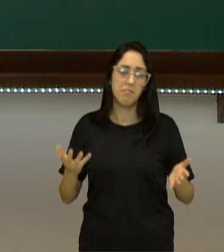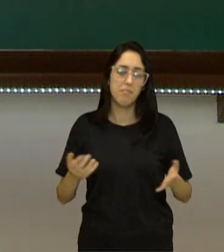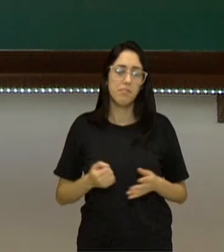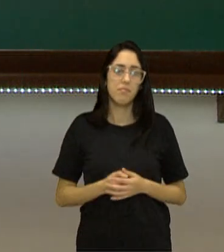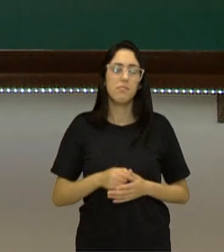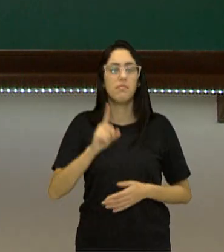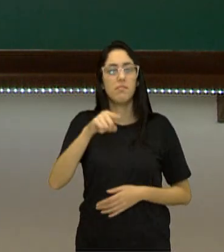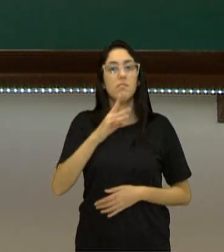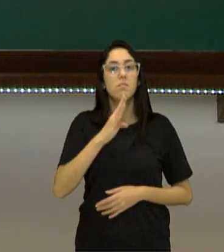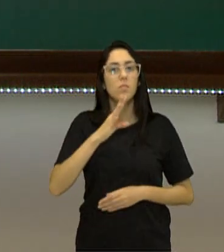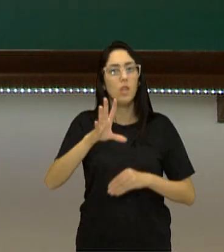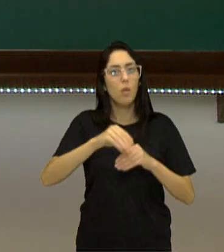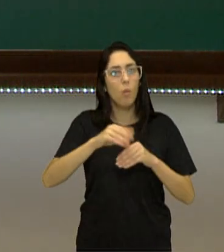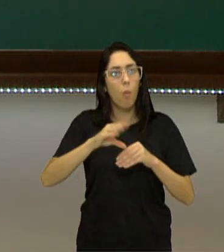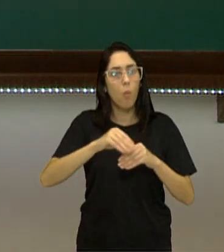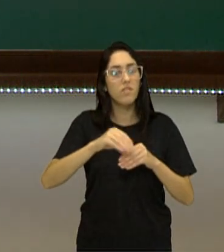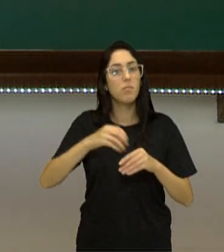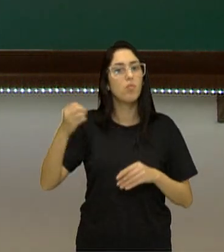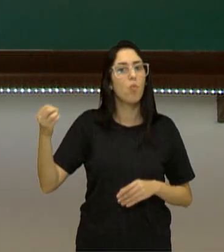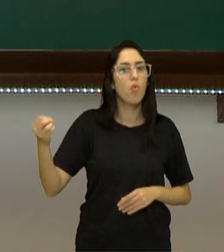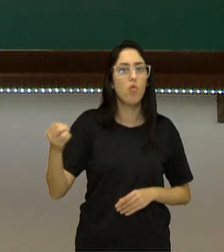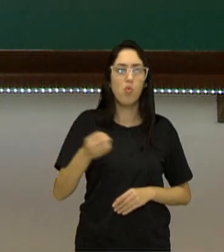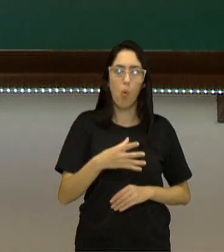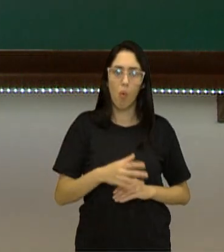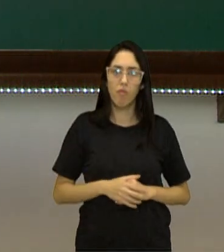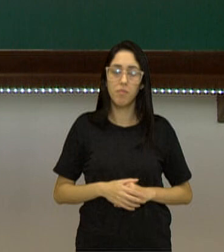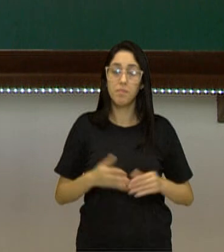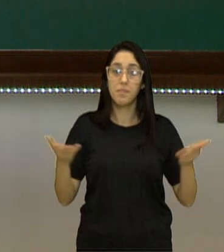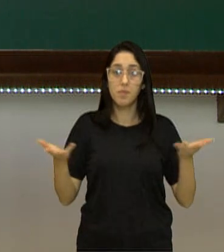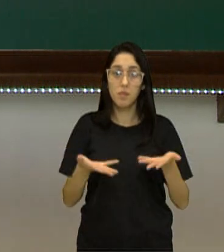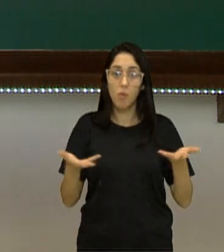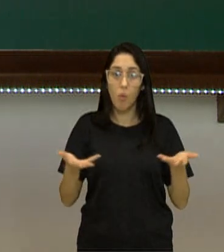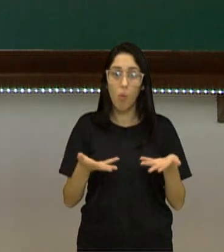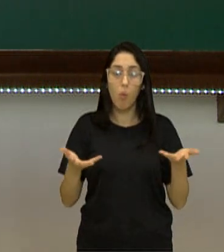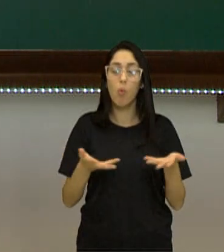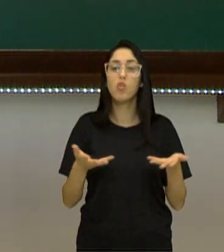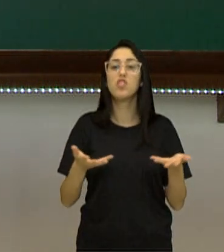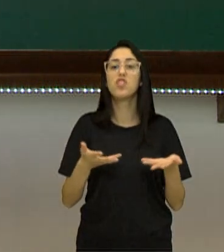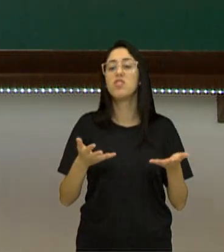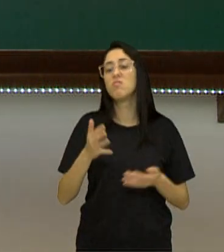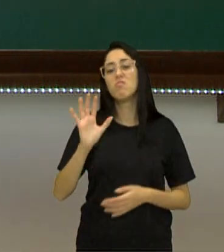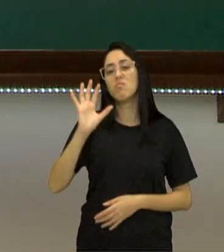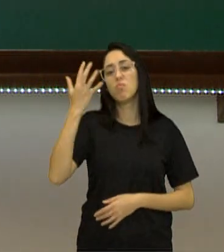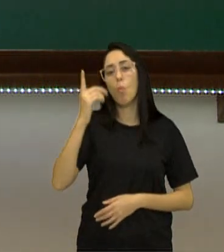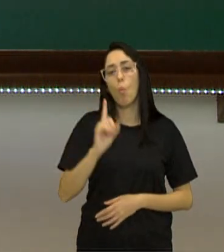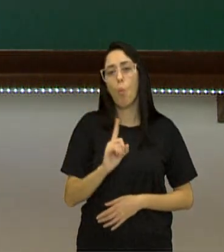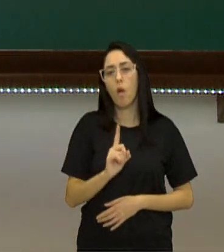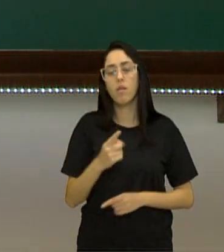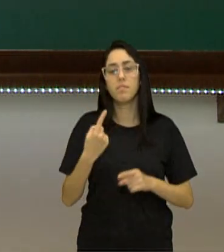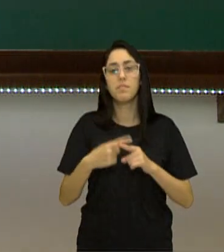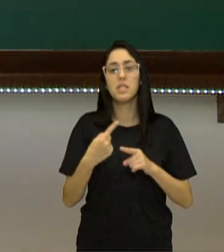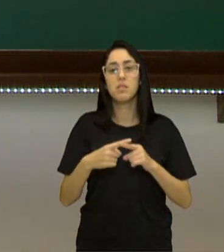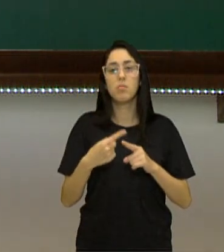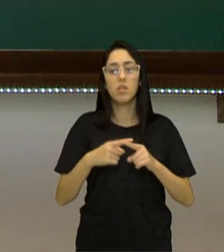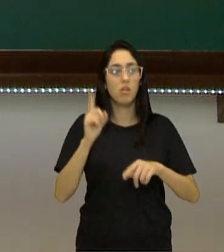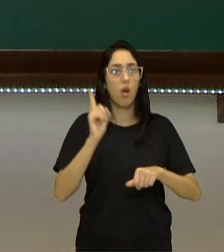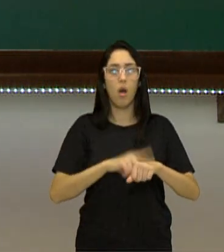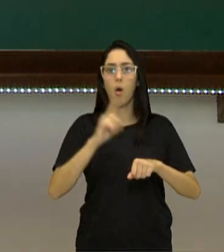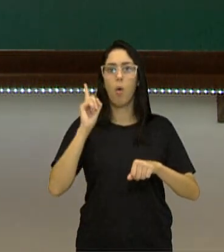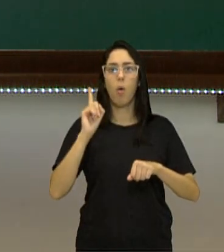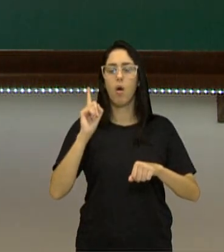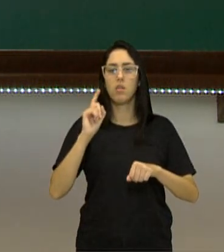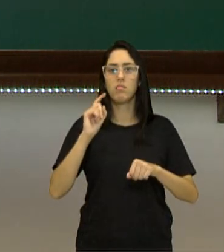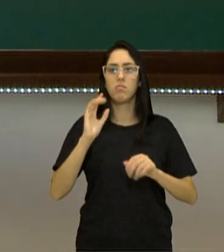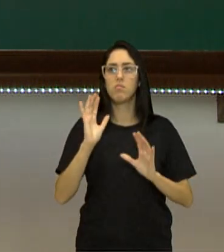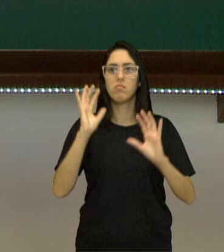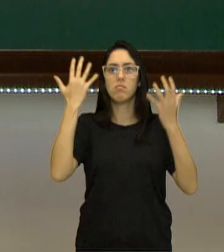conhecimento, já tem um conhecimento novo. Hoje em dia não acontece isso, de defasagem. Porque é na hora, mudou, é algo